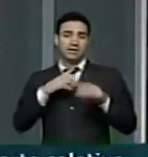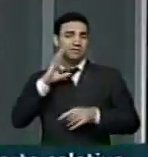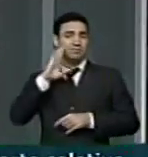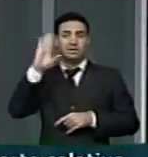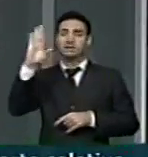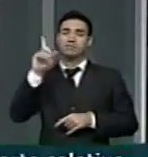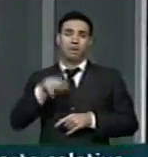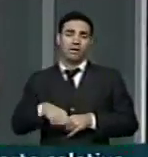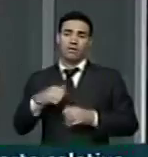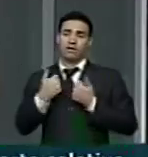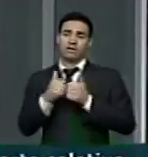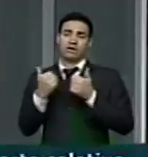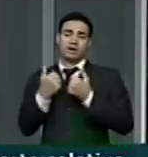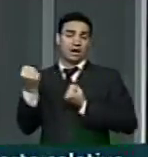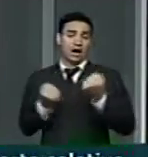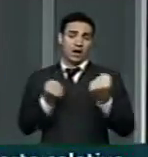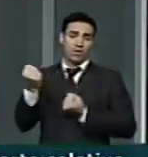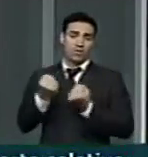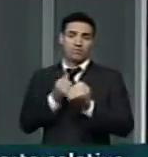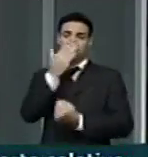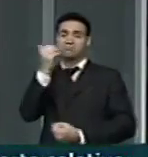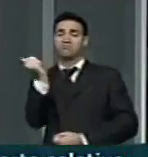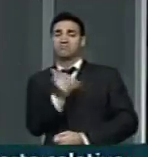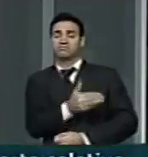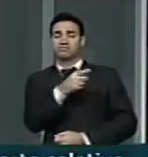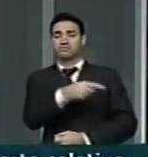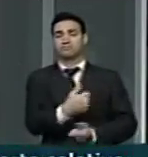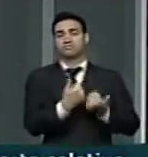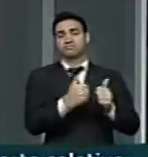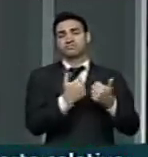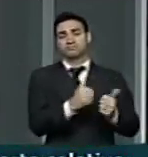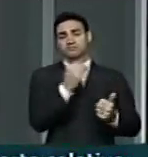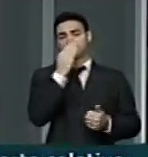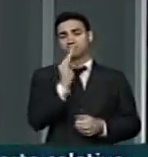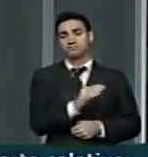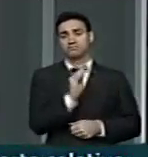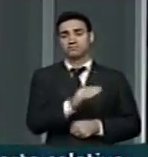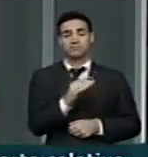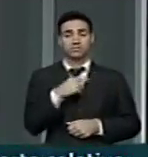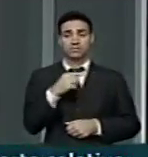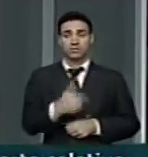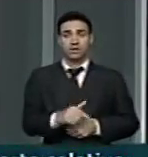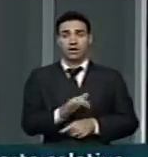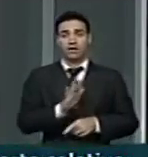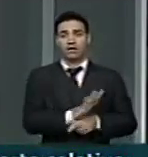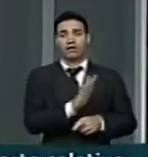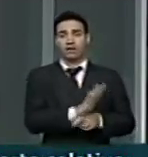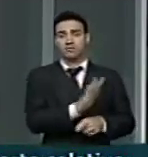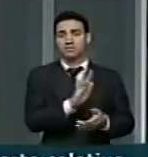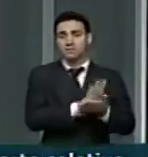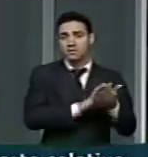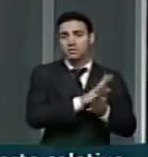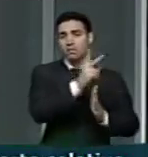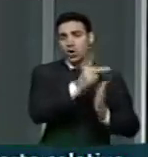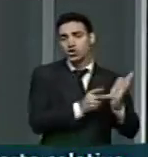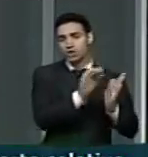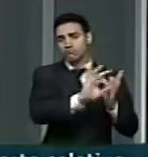detrimento ao transporte público urbano. Isso como se... como se...